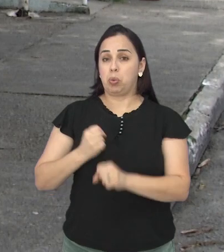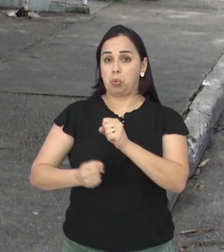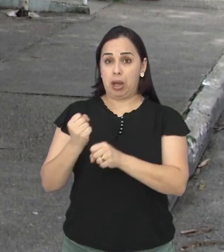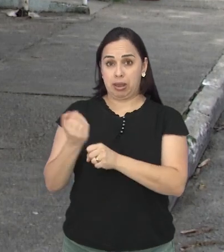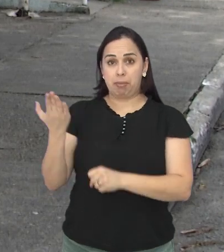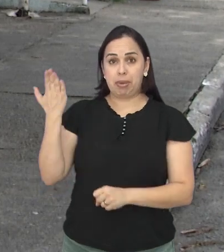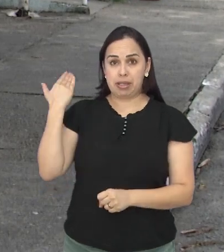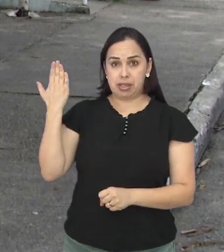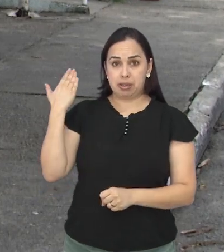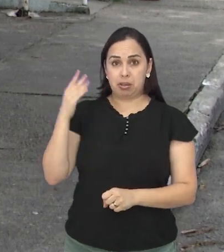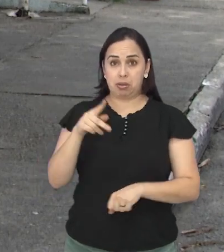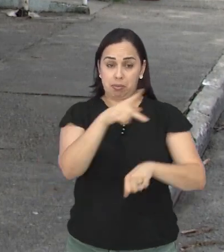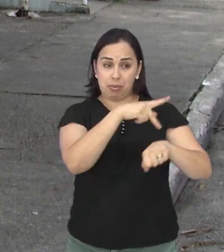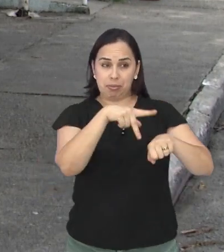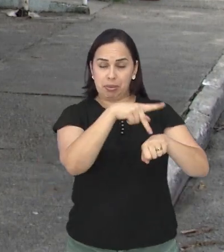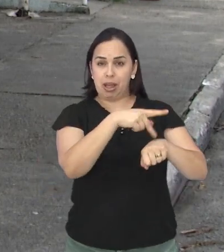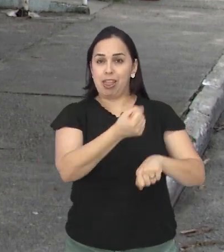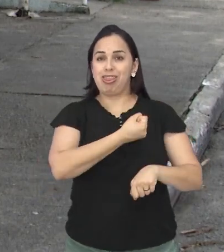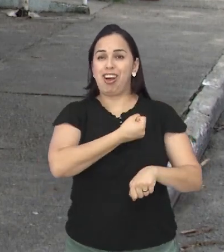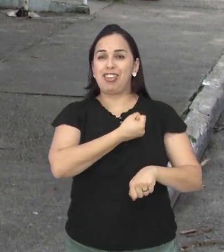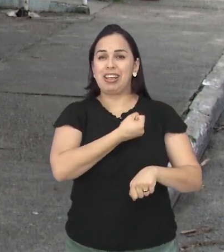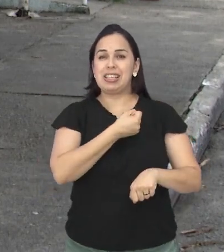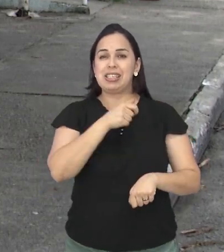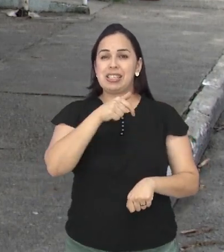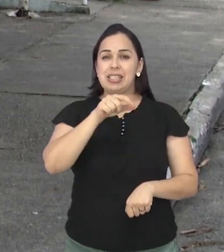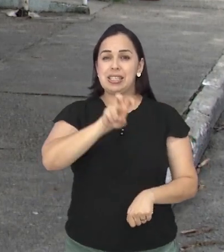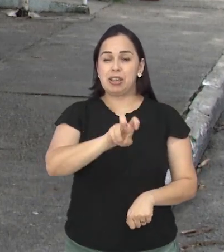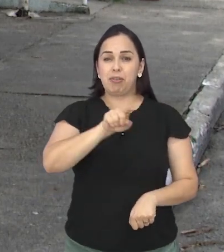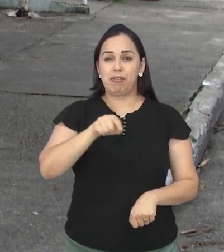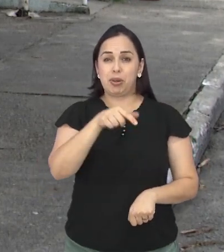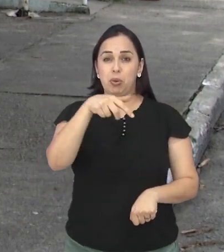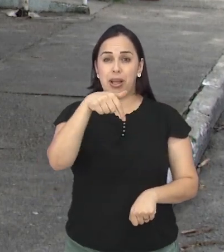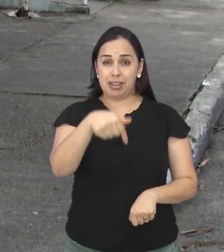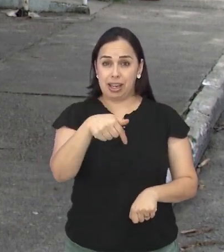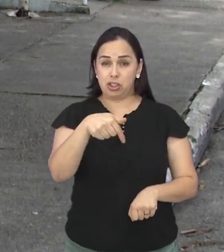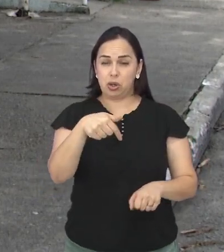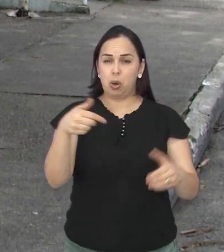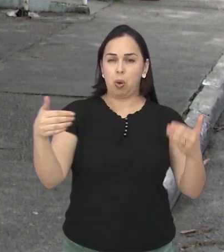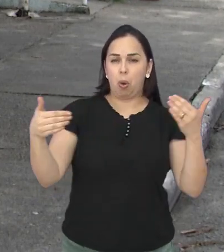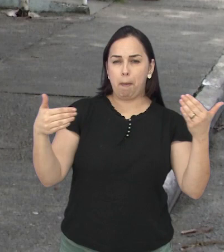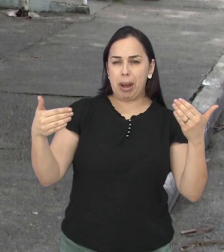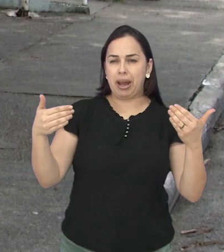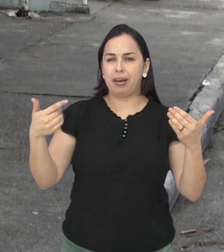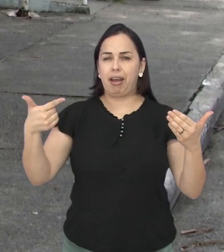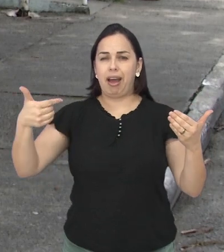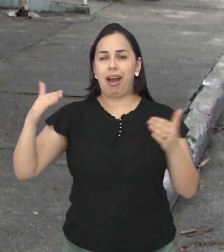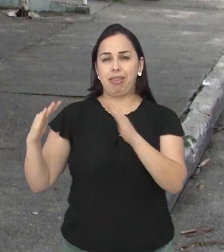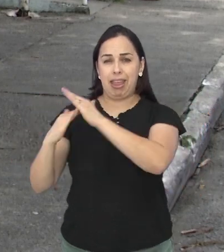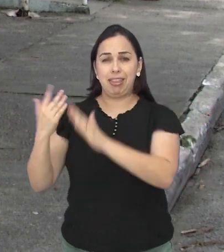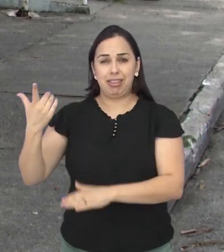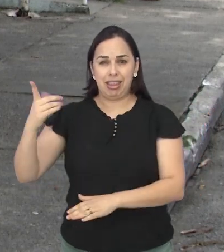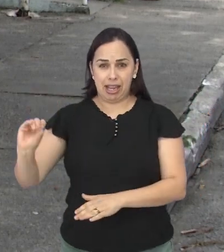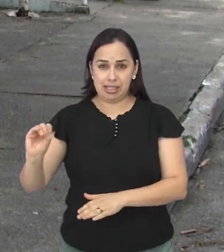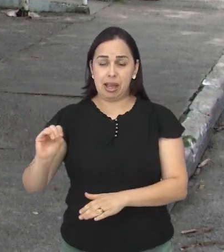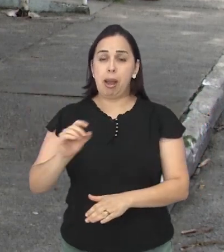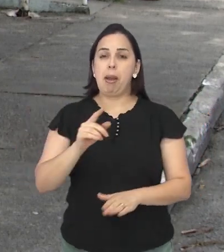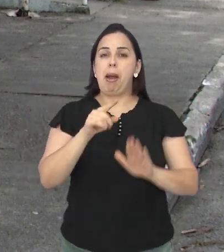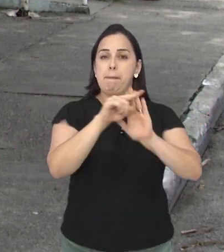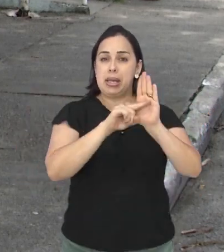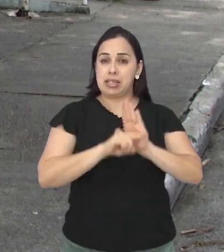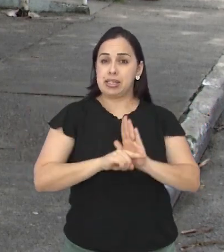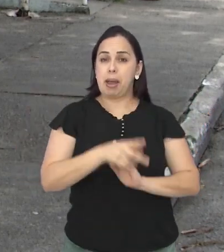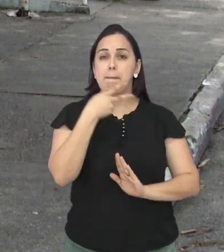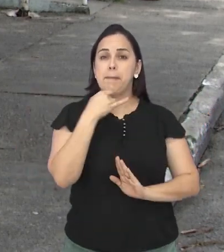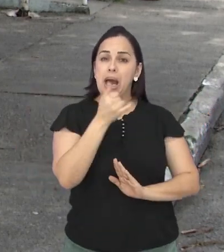de 2022, o país obteve a nota 5,7 em uma escala de 0 a 10 uma pesquisa respondida por